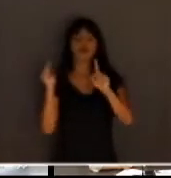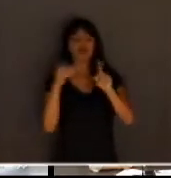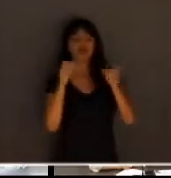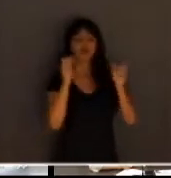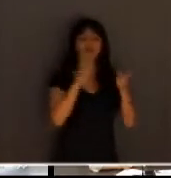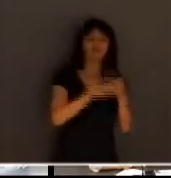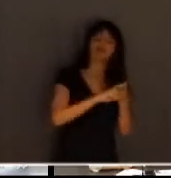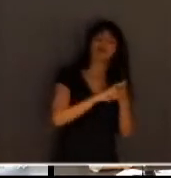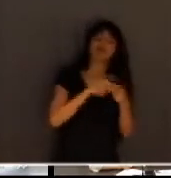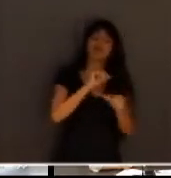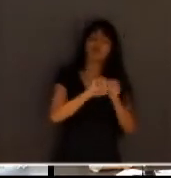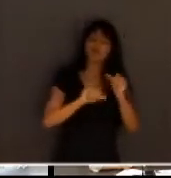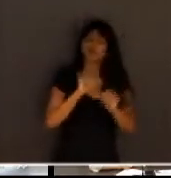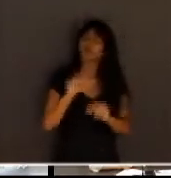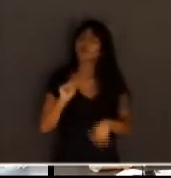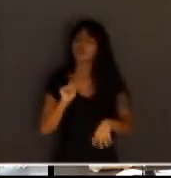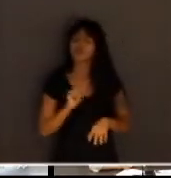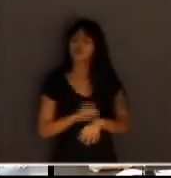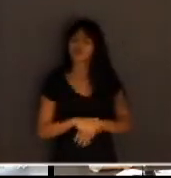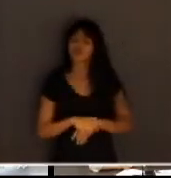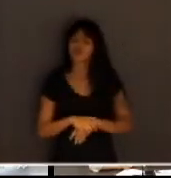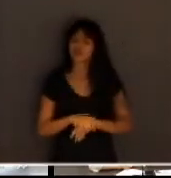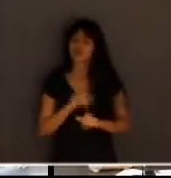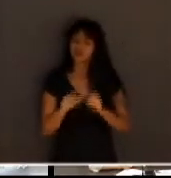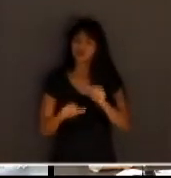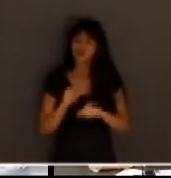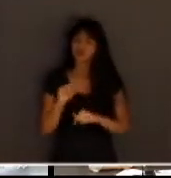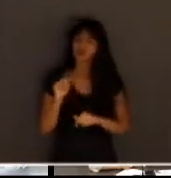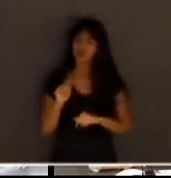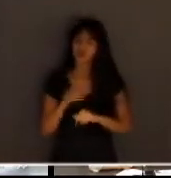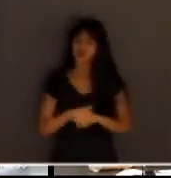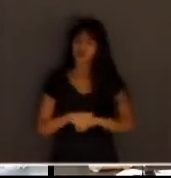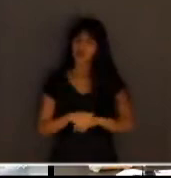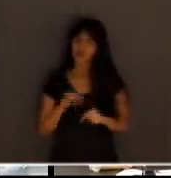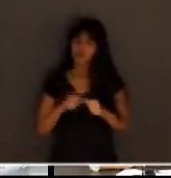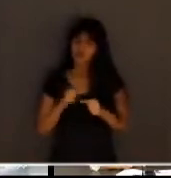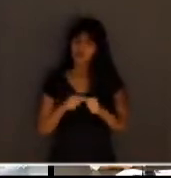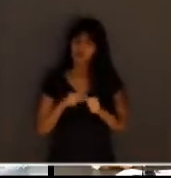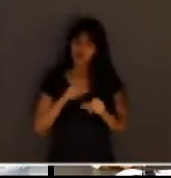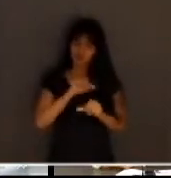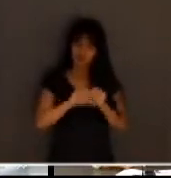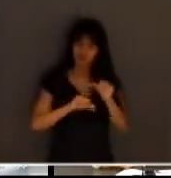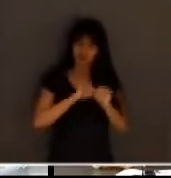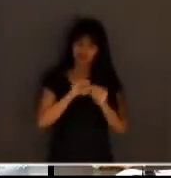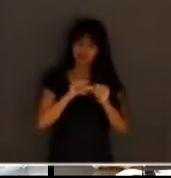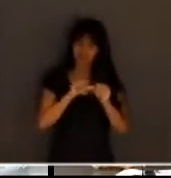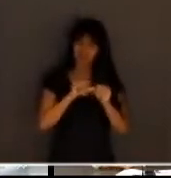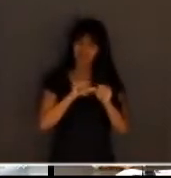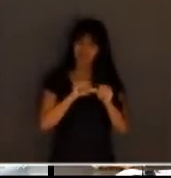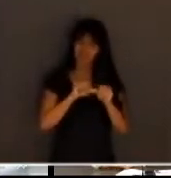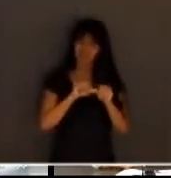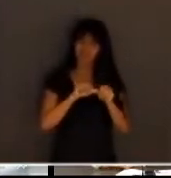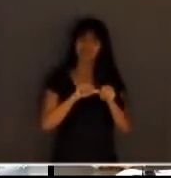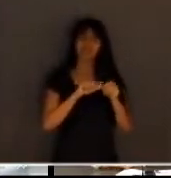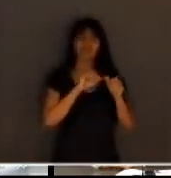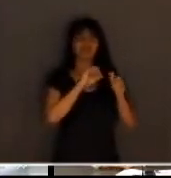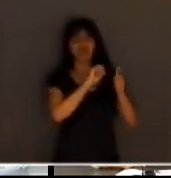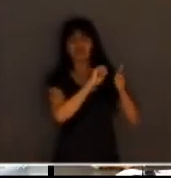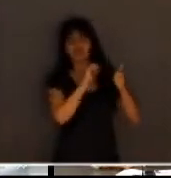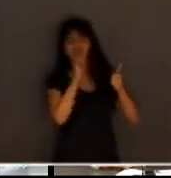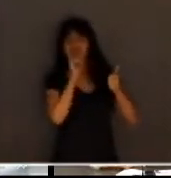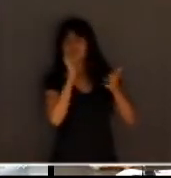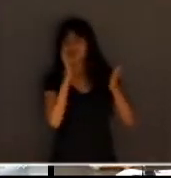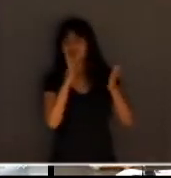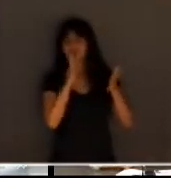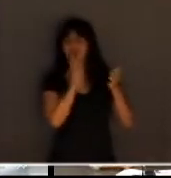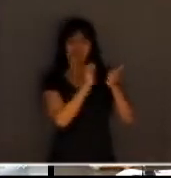o que mudou? O que mudou? Por que chamar isso de júri virtual? Por que chamar isso de júri semi-presencial? Não